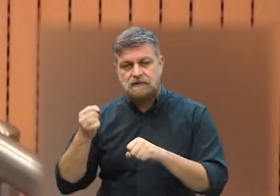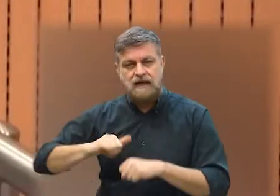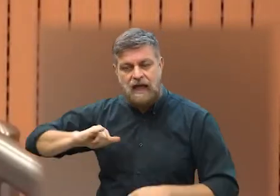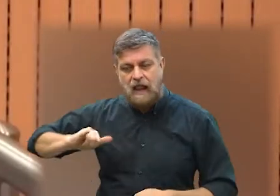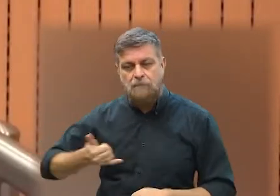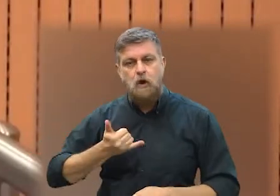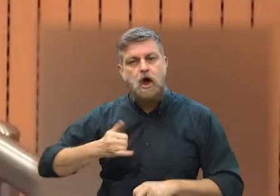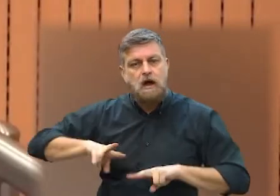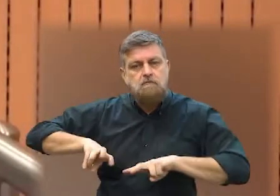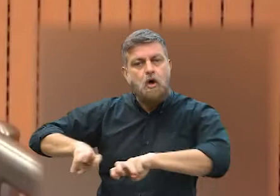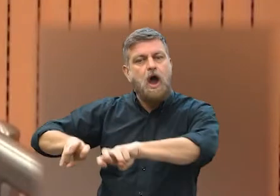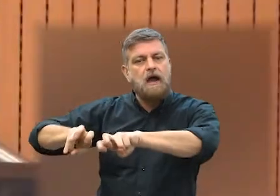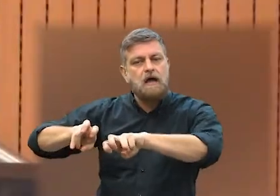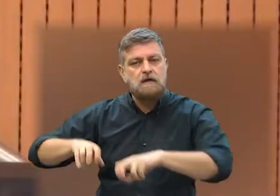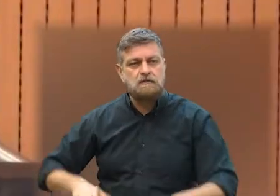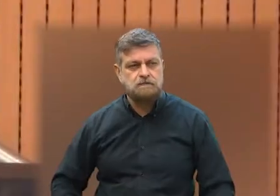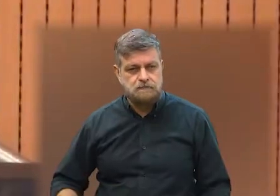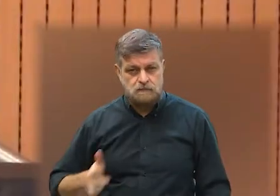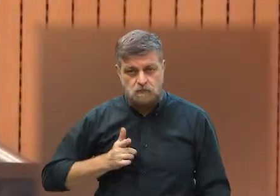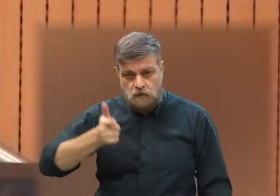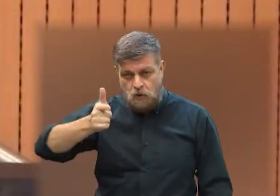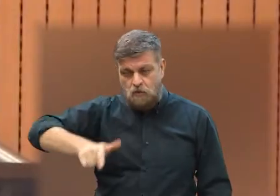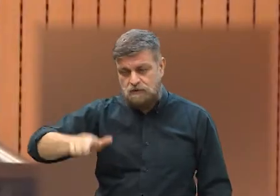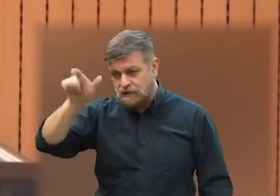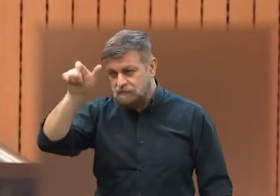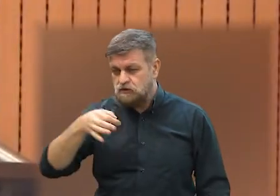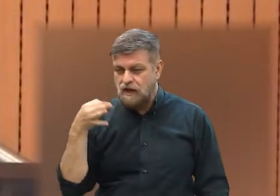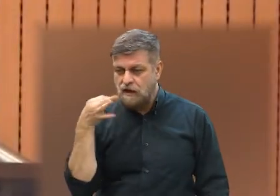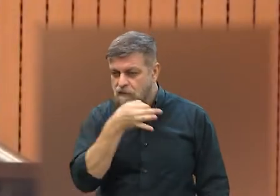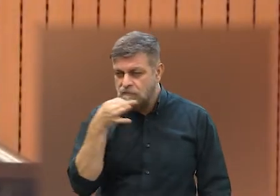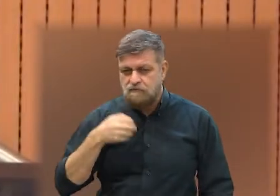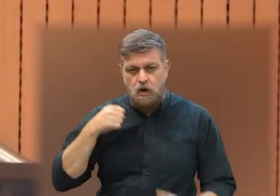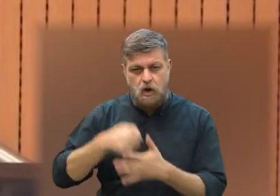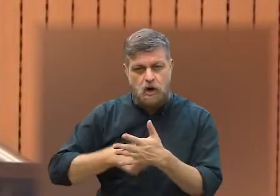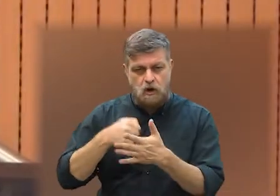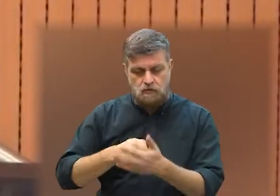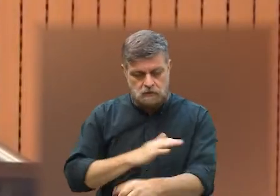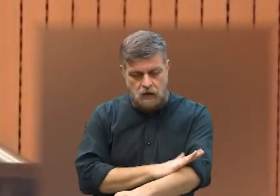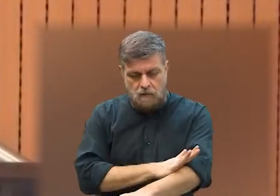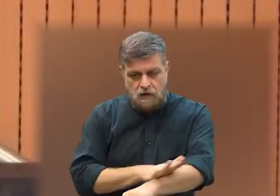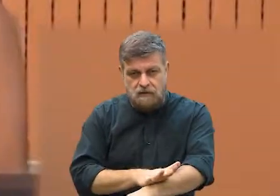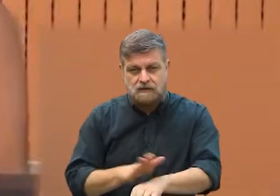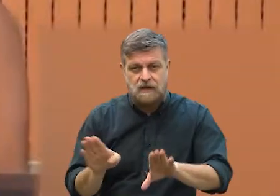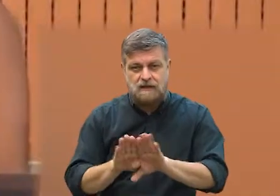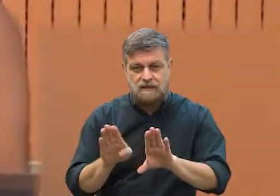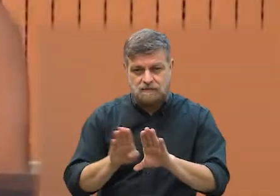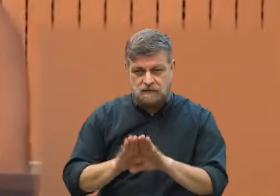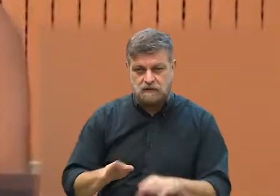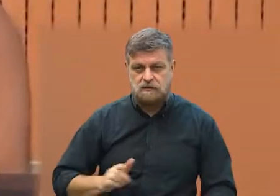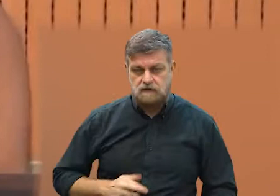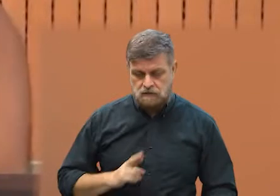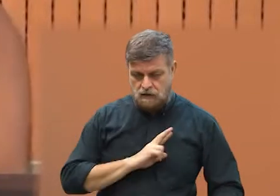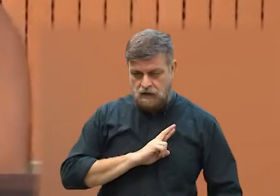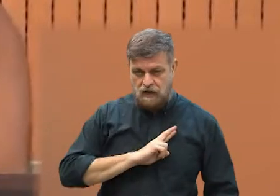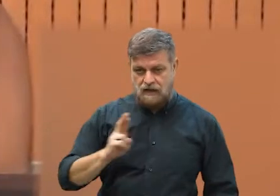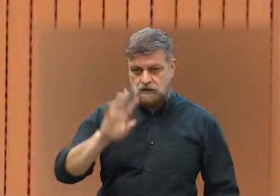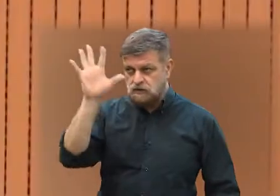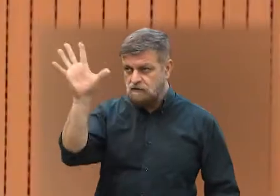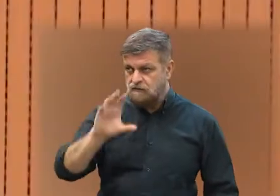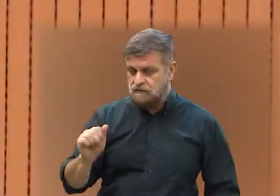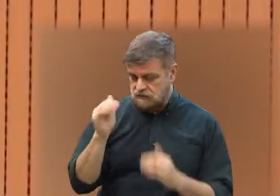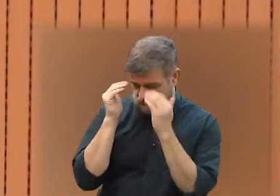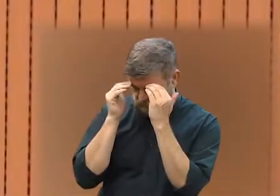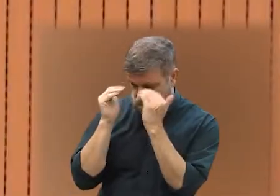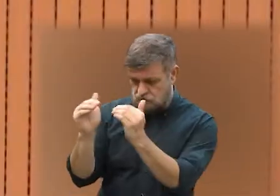doméstica que ela explora. Outros homenageados falaram sobre a luta antirracista, do reconhecimento e respeito às